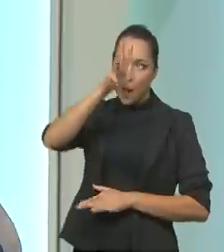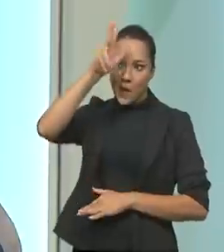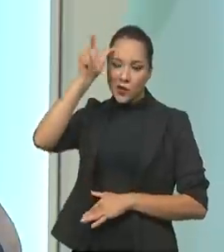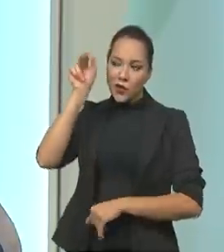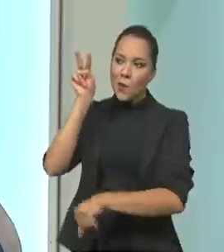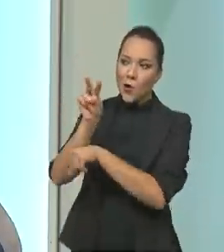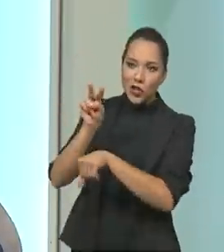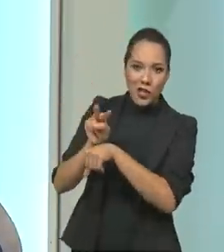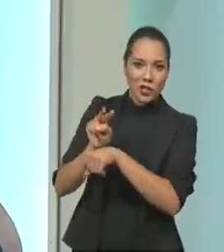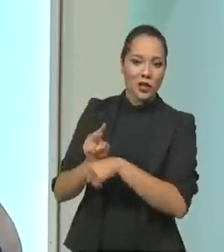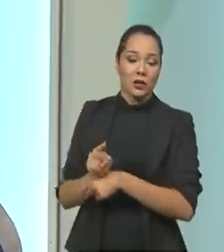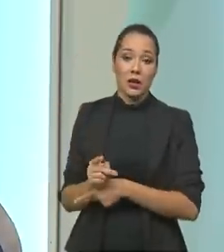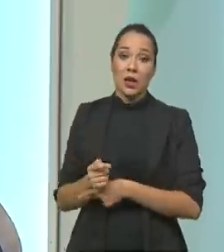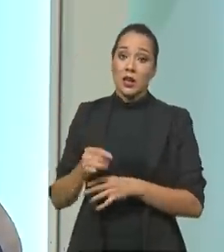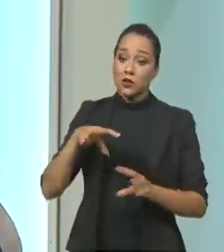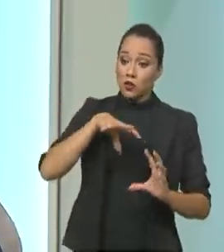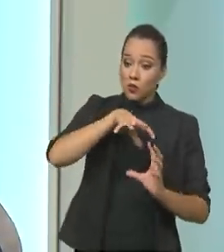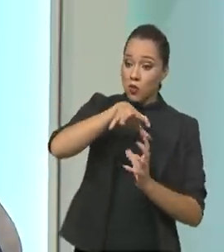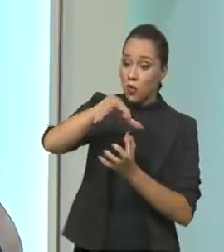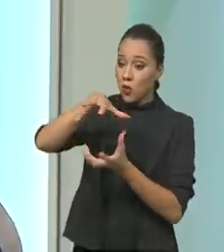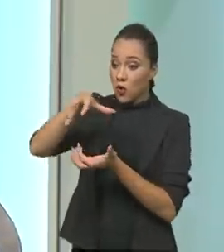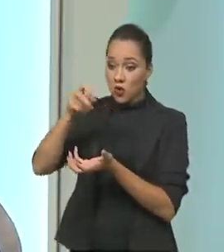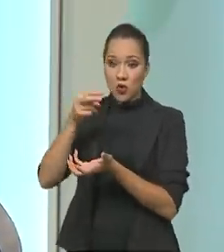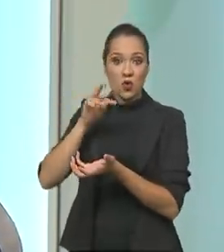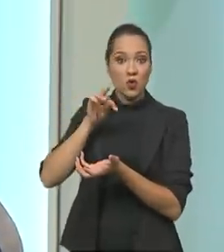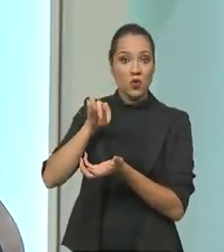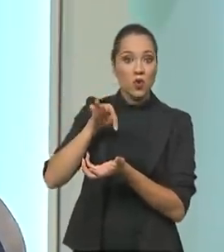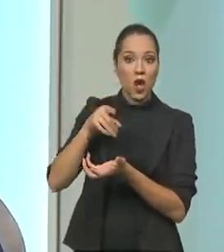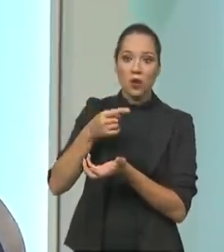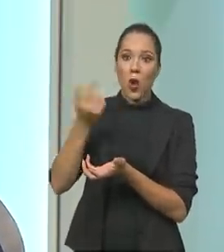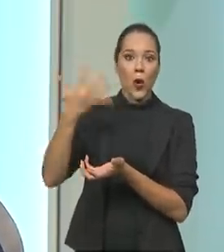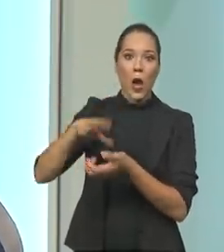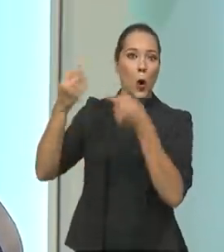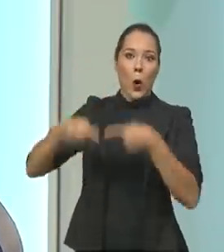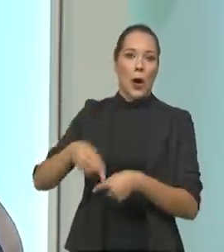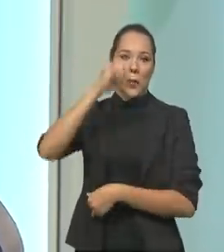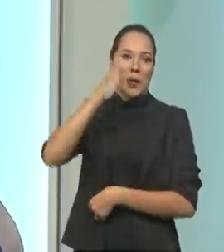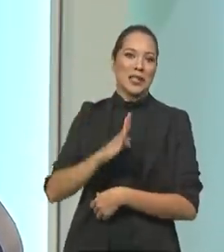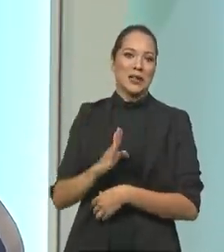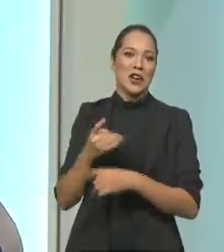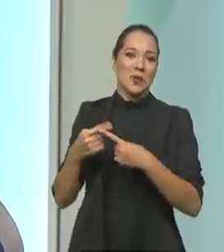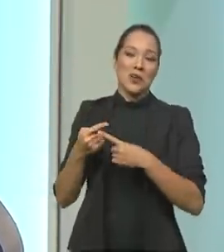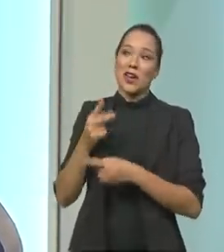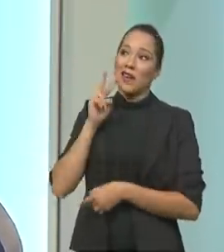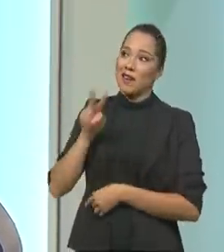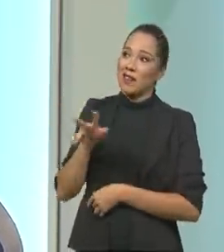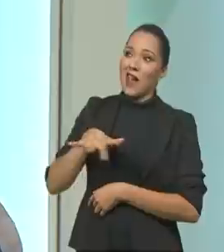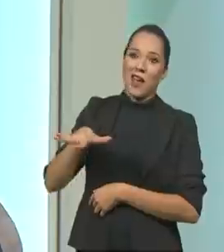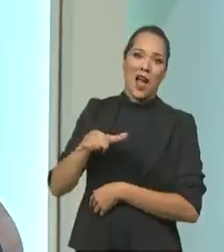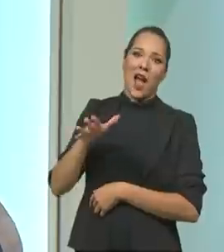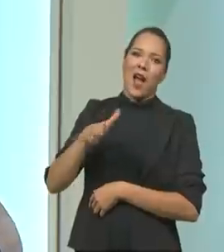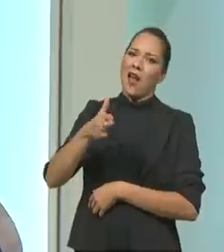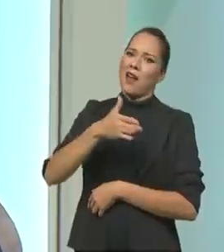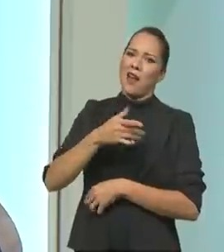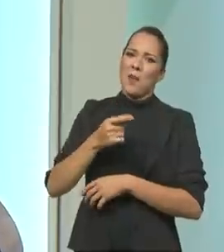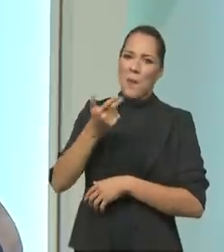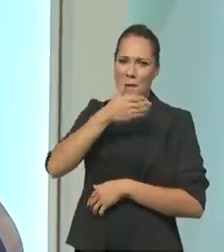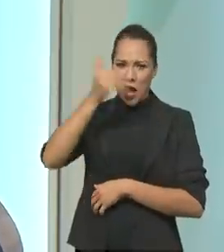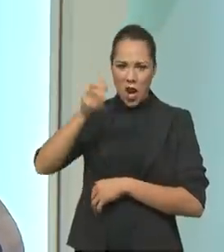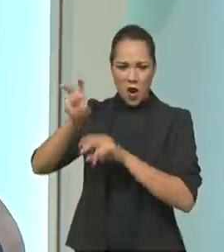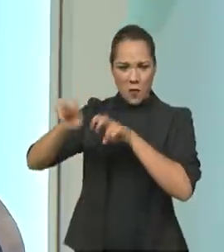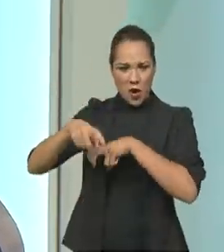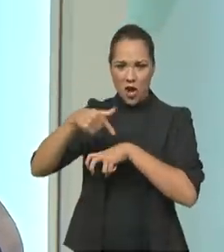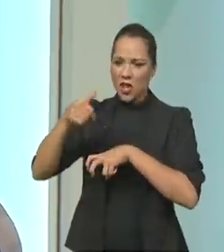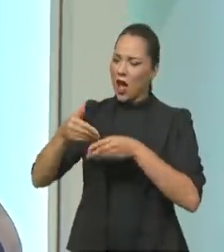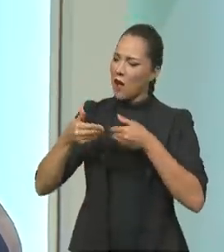preservada, agora a gente vê o mundo todo querendo não concorrer com o Brasil. Porque no agronegócio ninguém é melhor do que o nosso produtor rural. Da